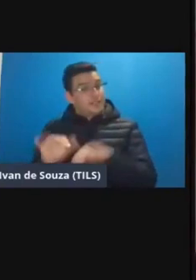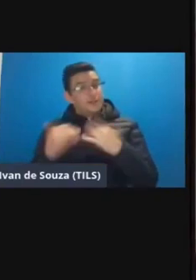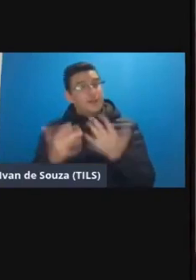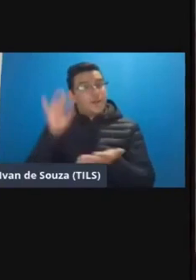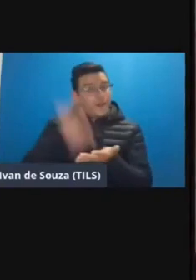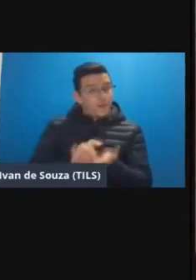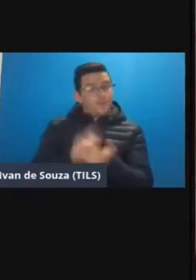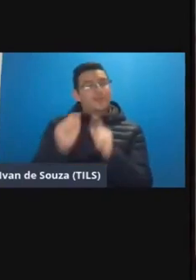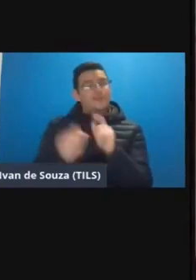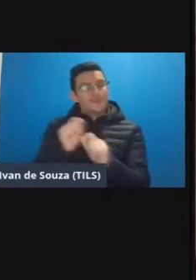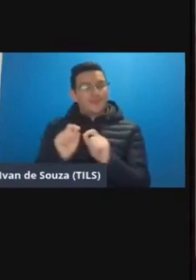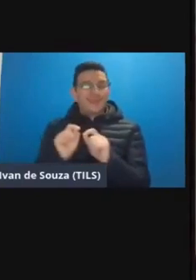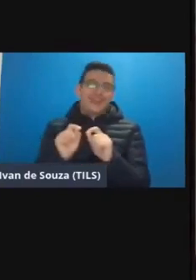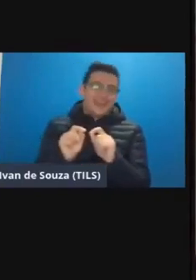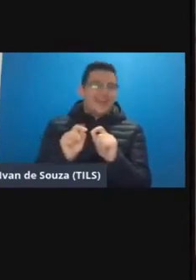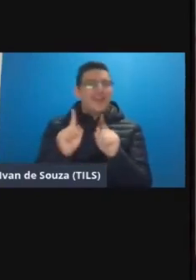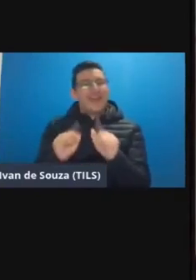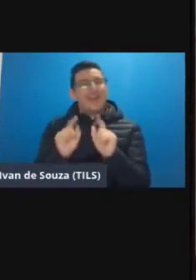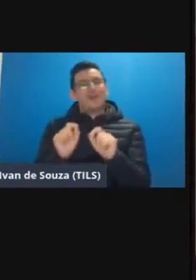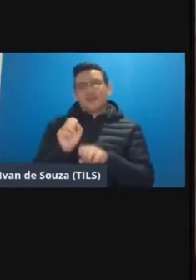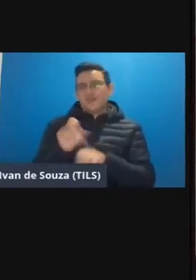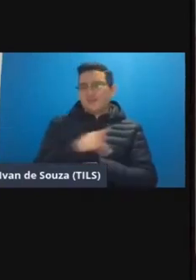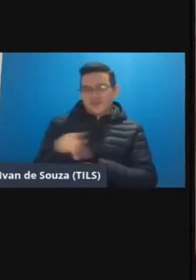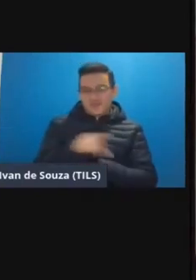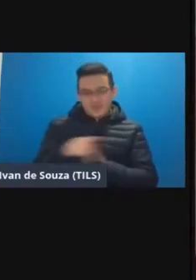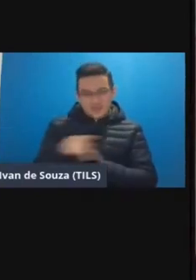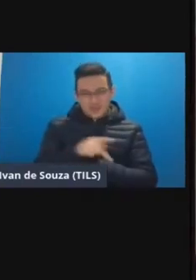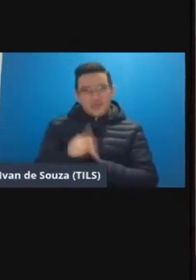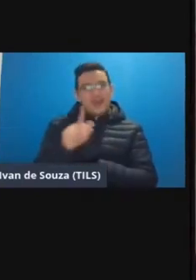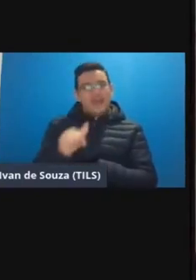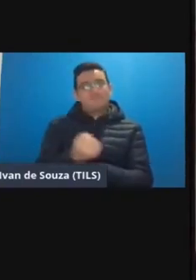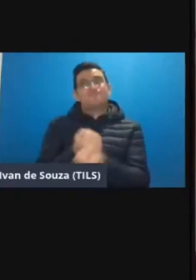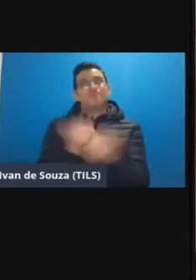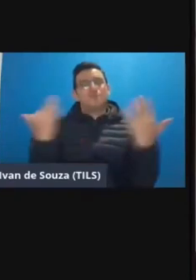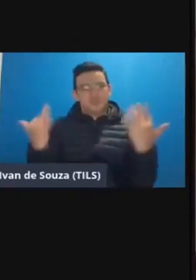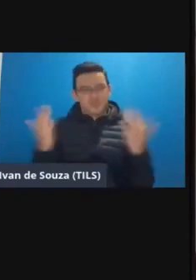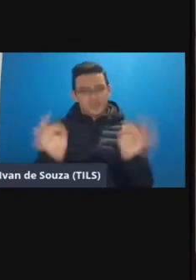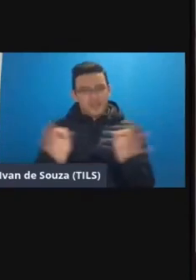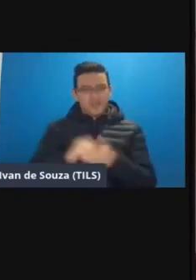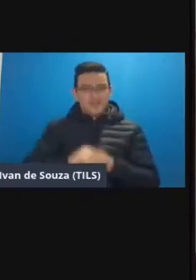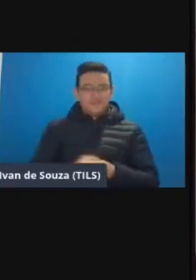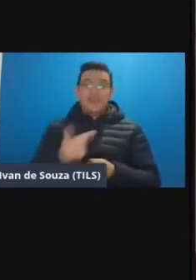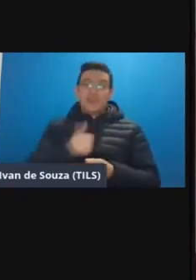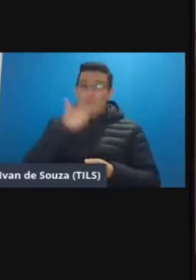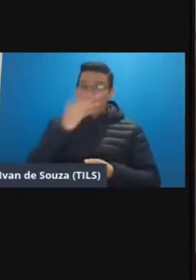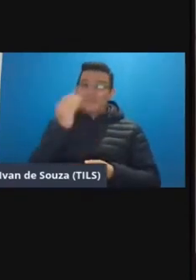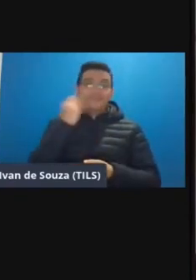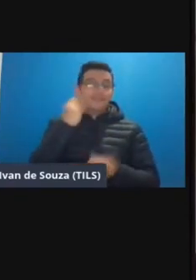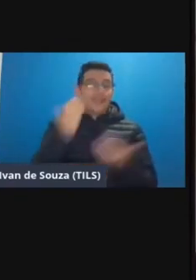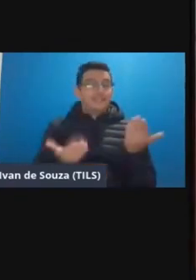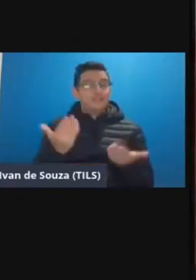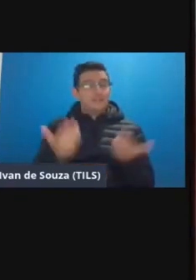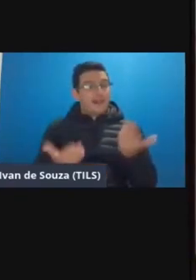realmente é ser docente é múltiplo né então eu acho que tentar esse